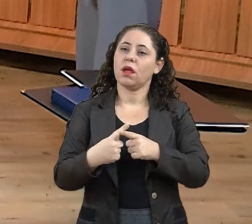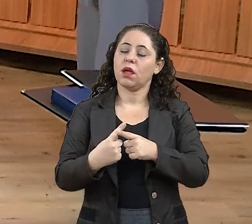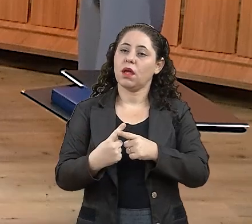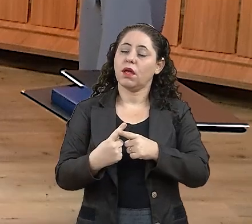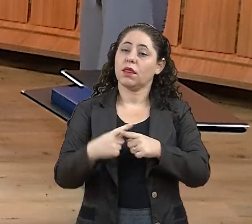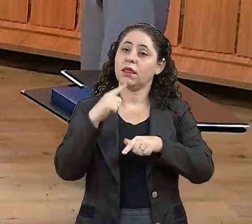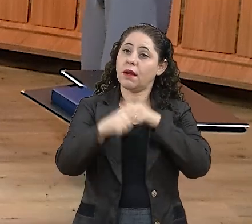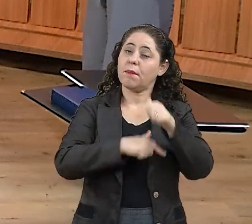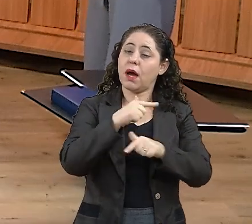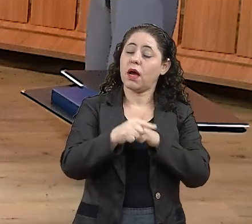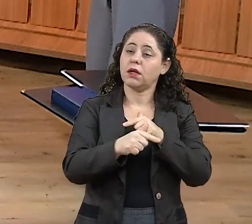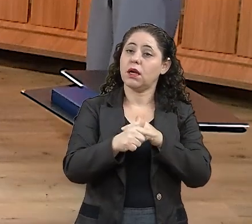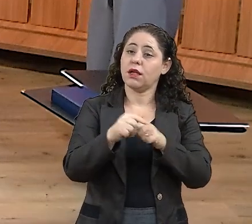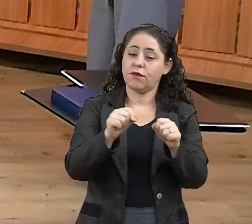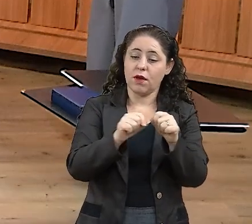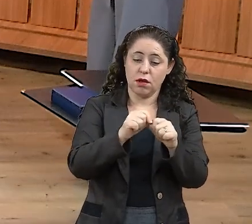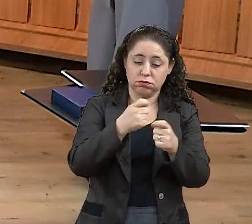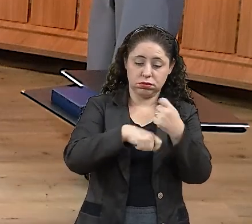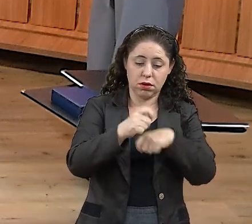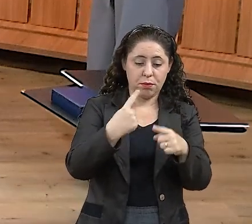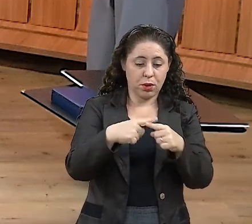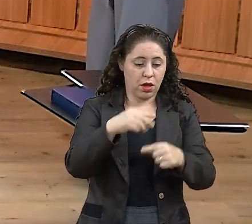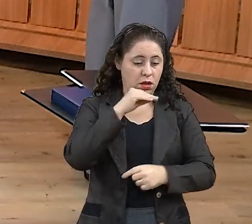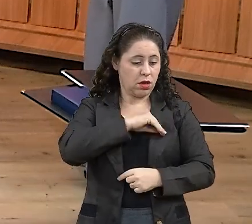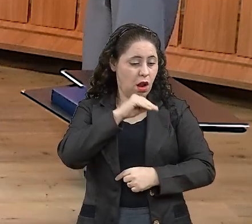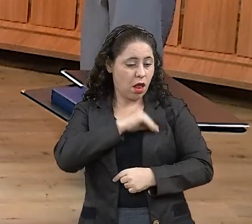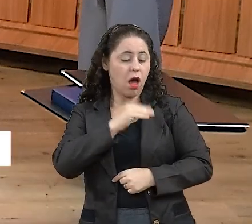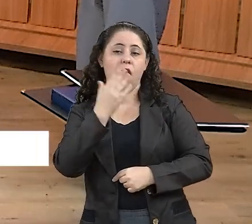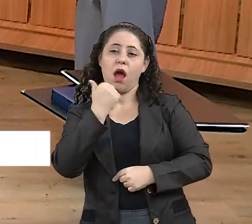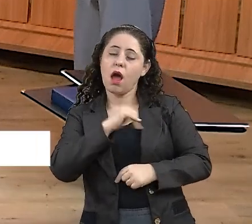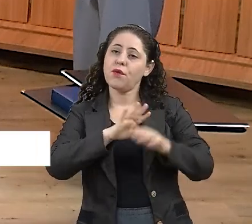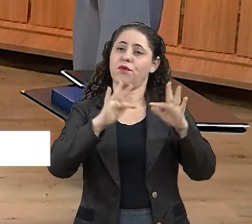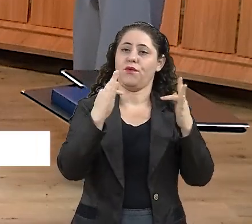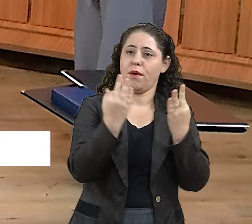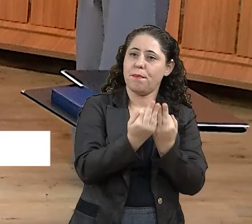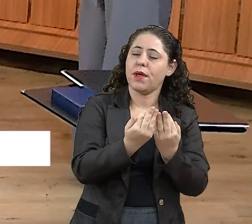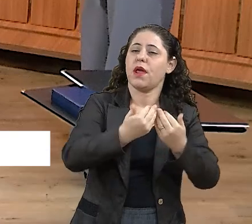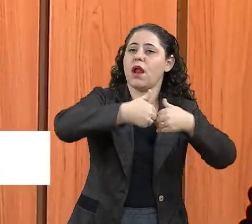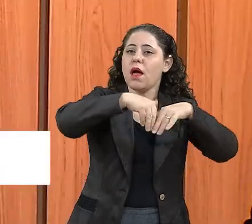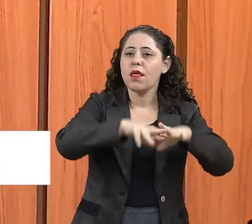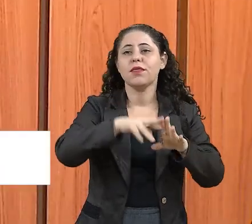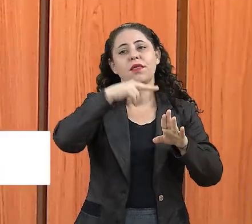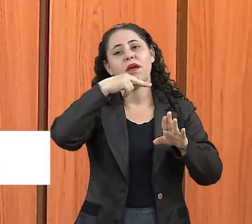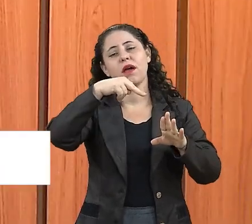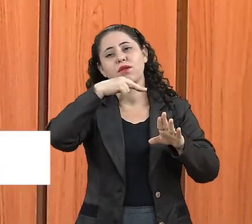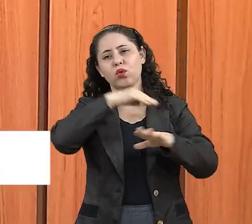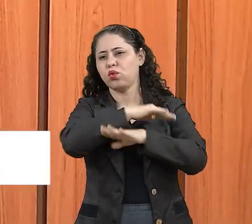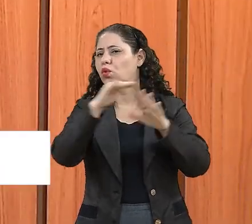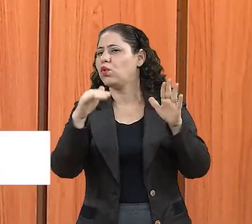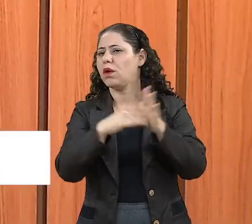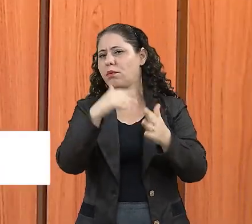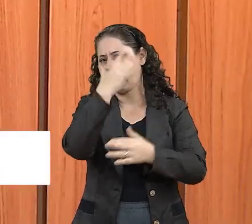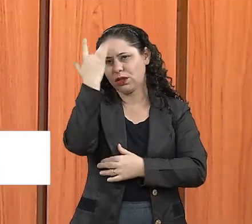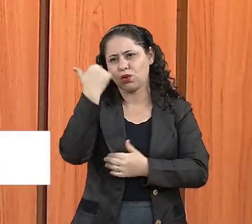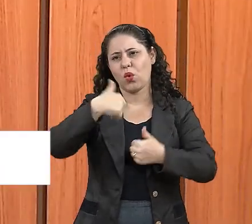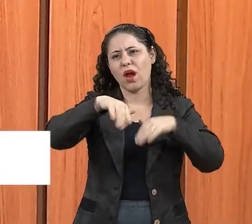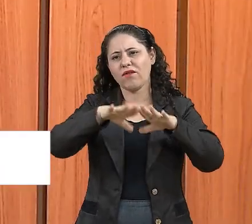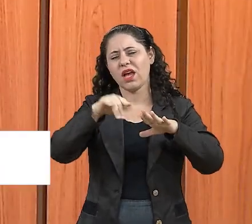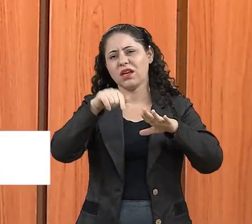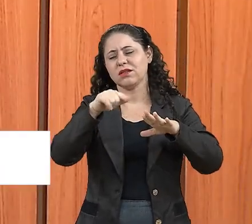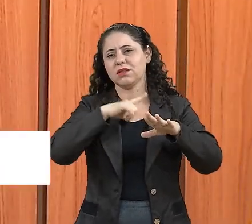porque é aqui que está a sobrevivência deles, aqui que estão os filhos, os netos. São pessoas aqui que